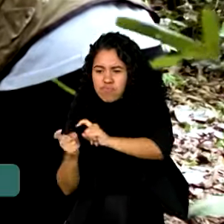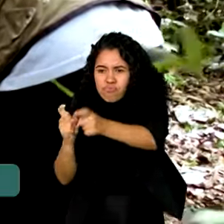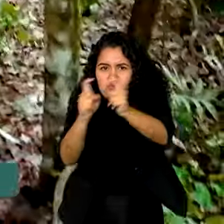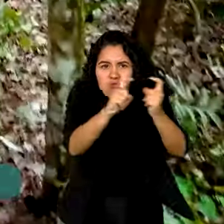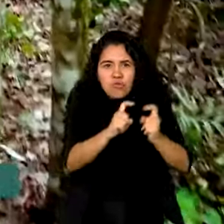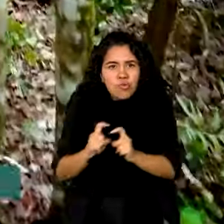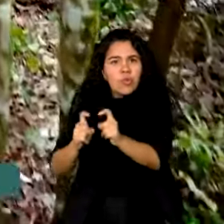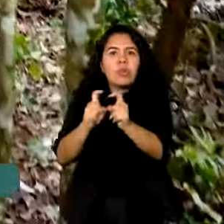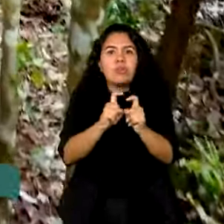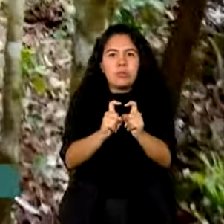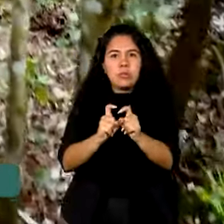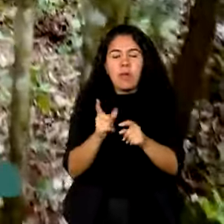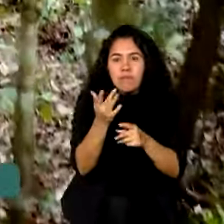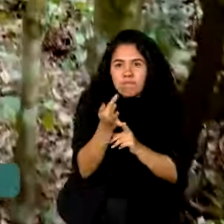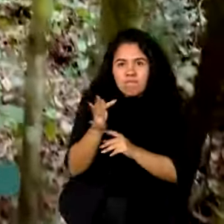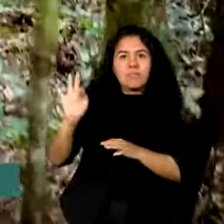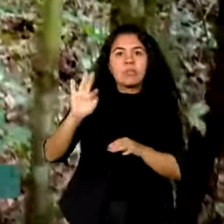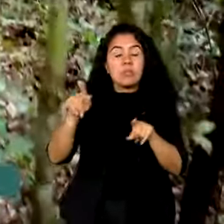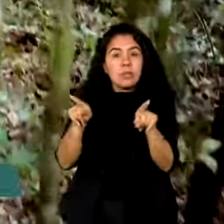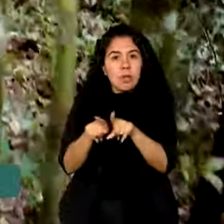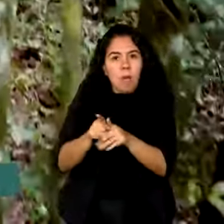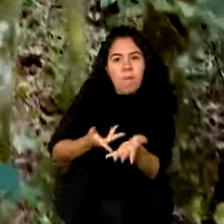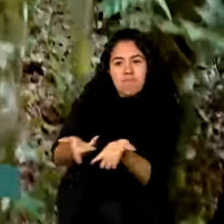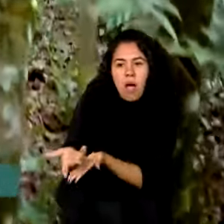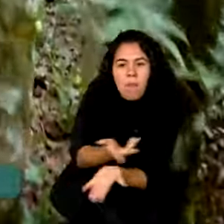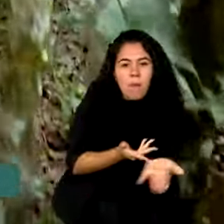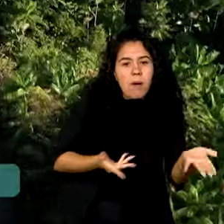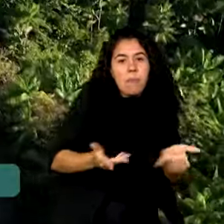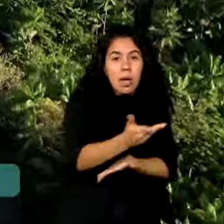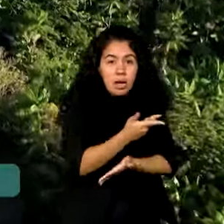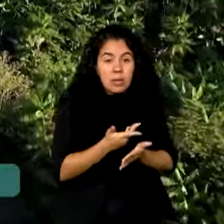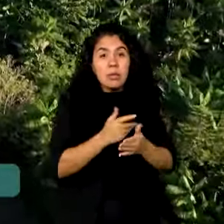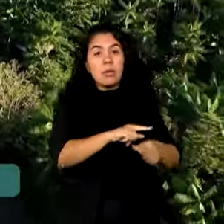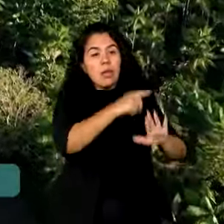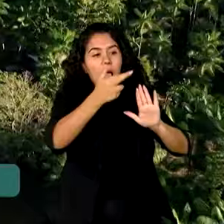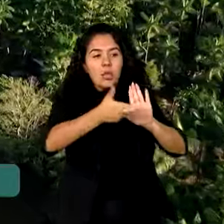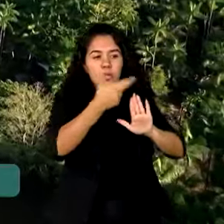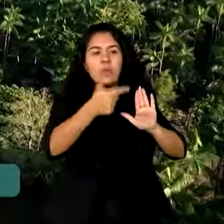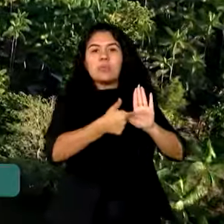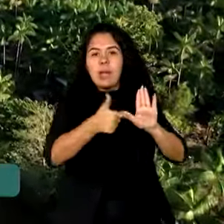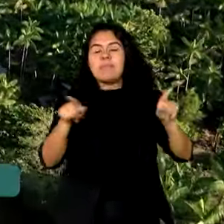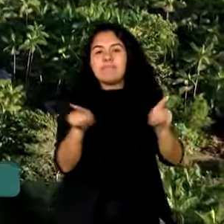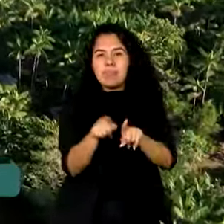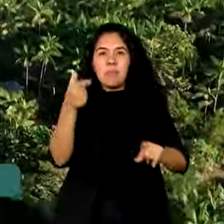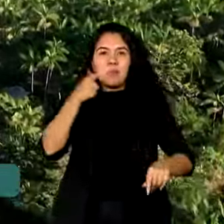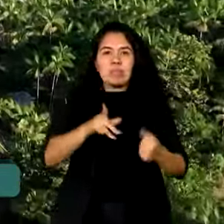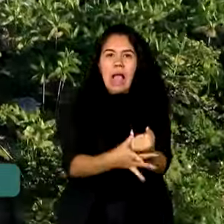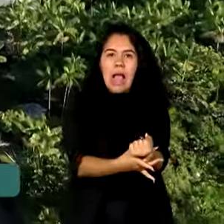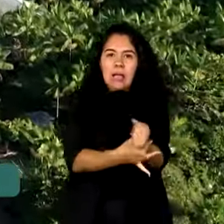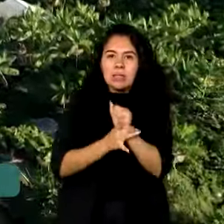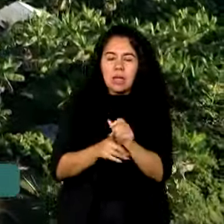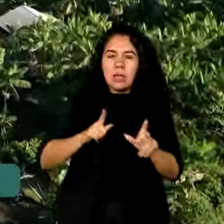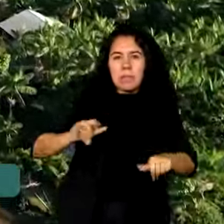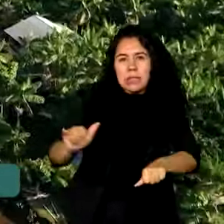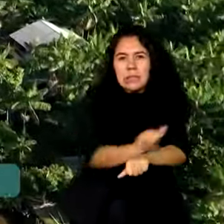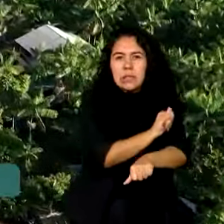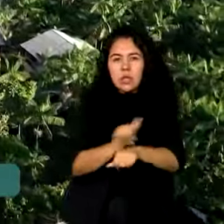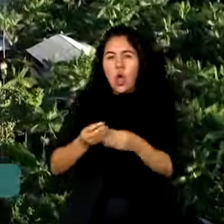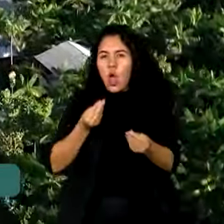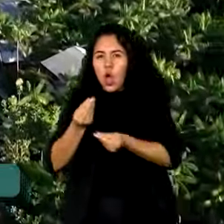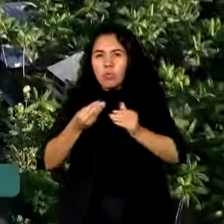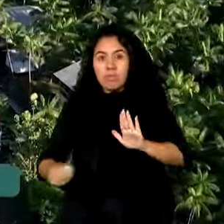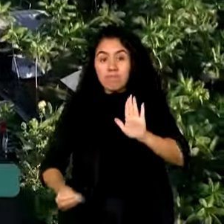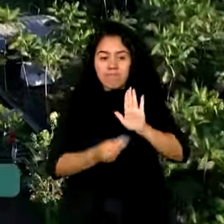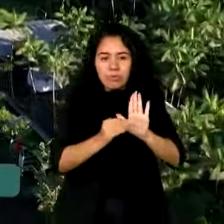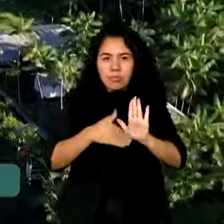e colaborativa. E, por fim, essa resolução estabelece e assegura meios de implementação